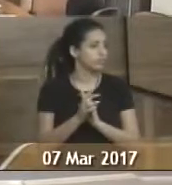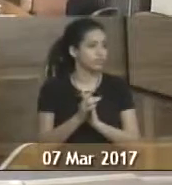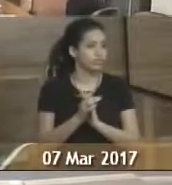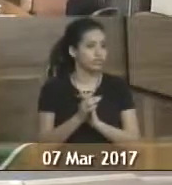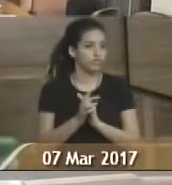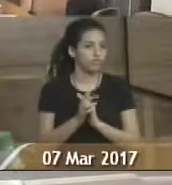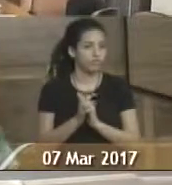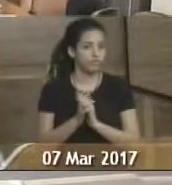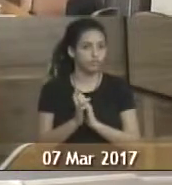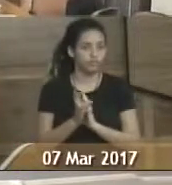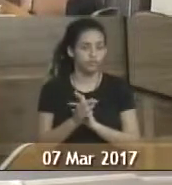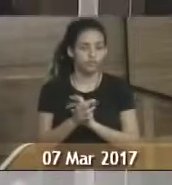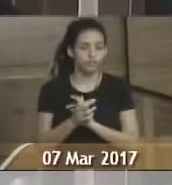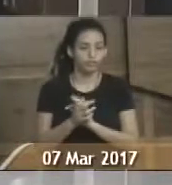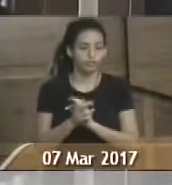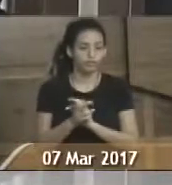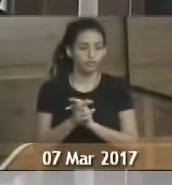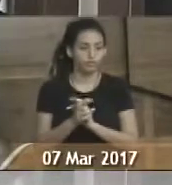sessão,